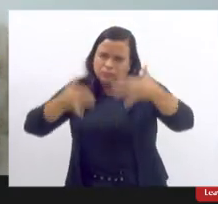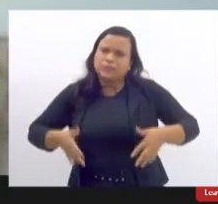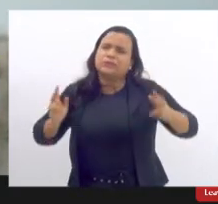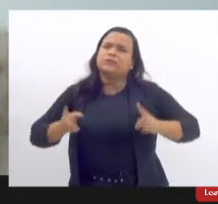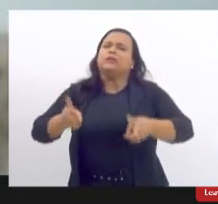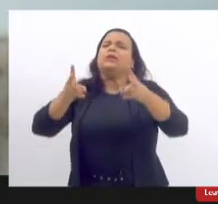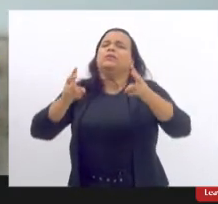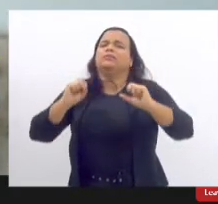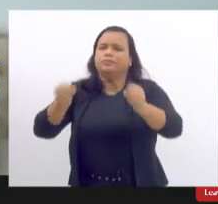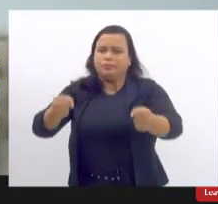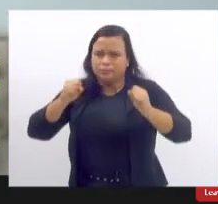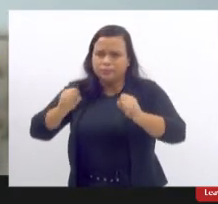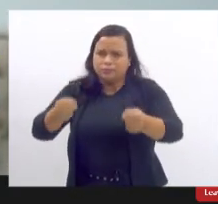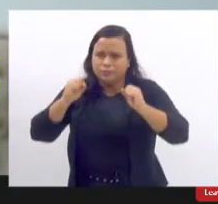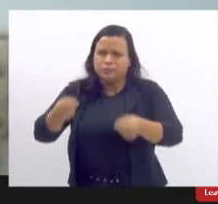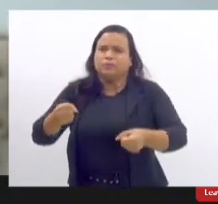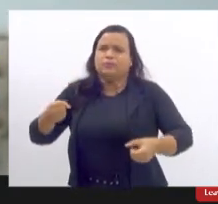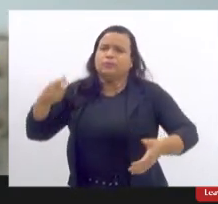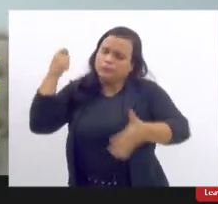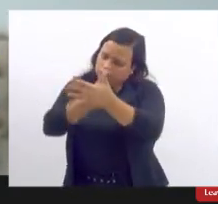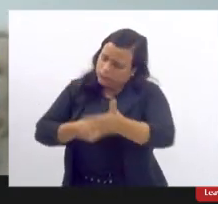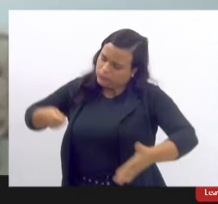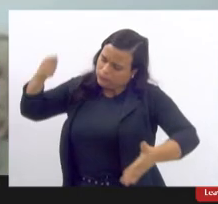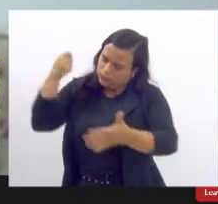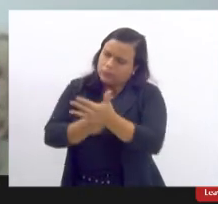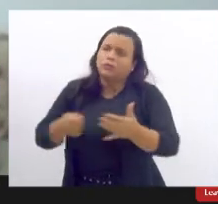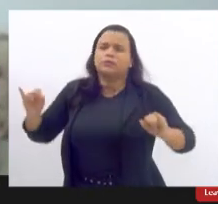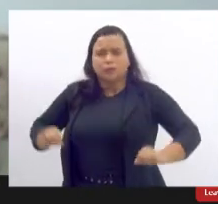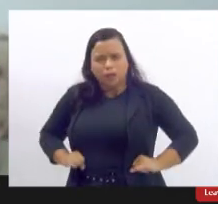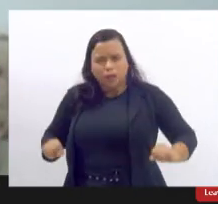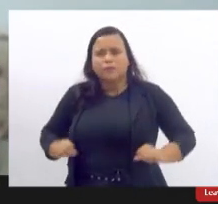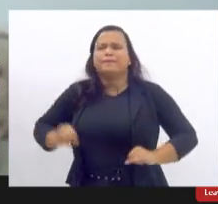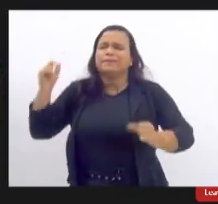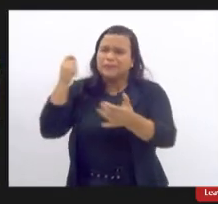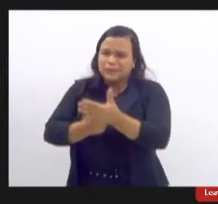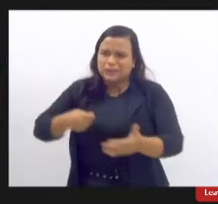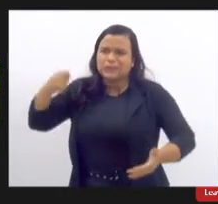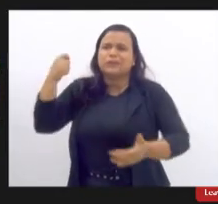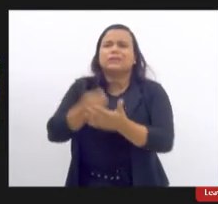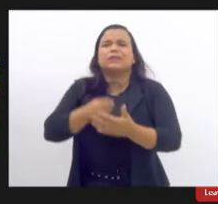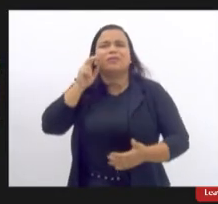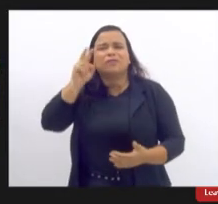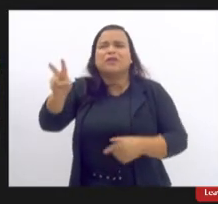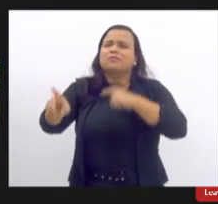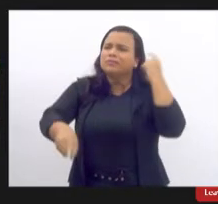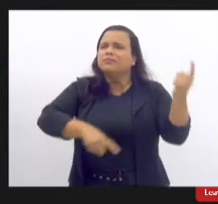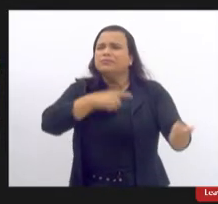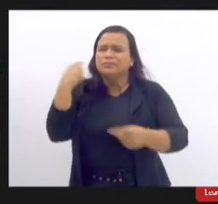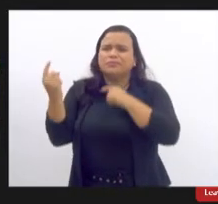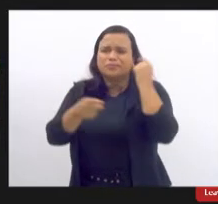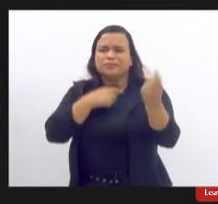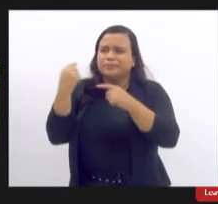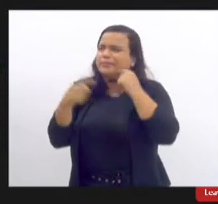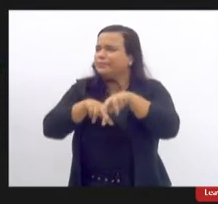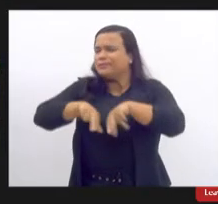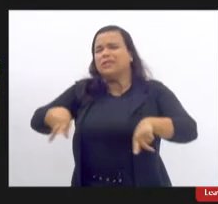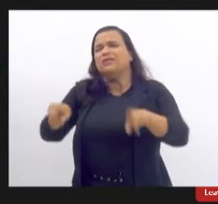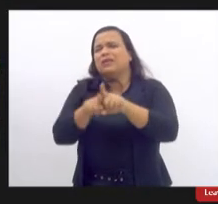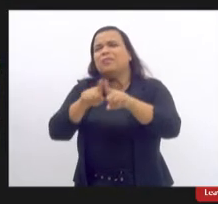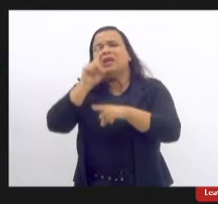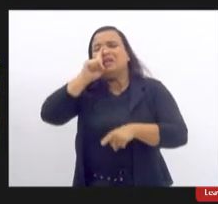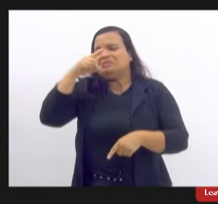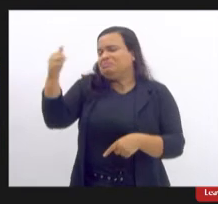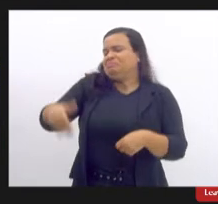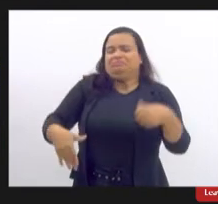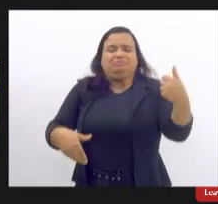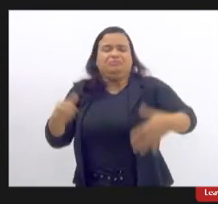todo mundo em ponta de faca enfim assistindo tantos óbitos vivendo a banalização dos riscos etc e tal